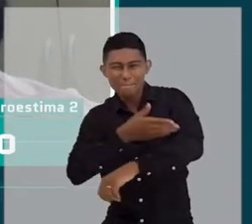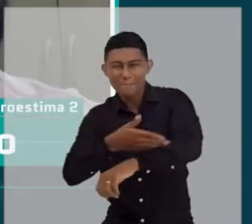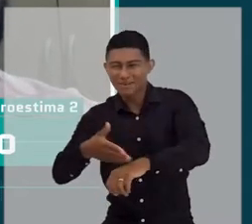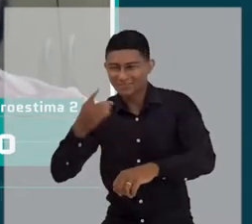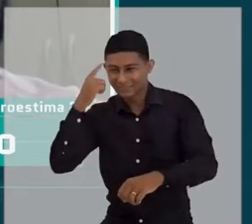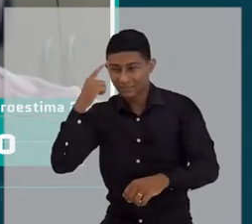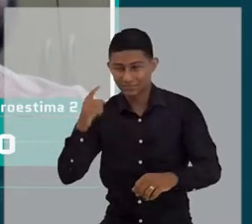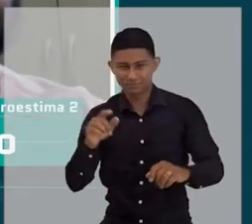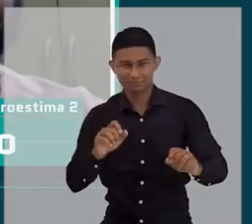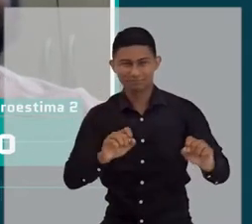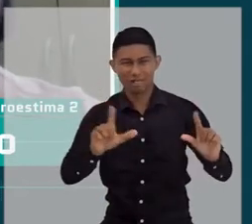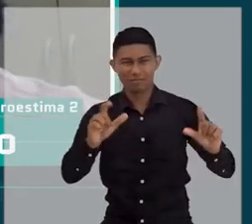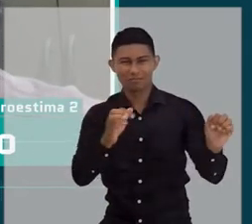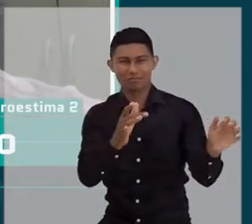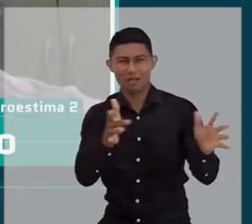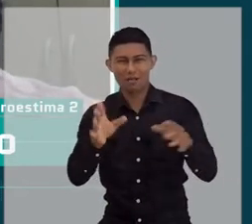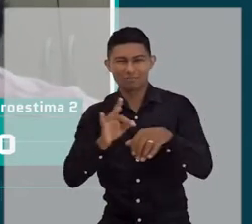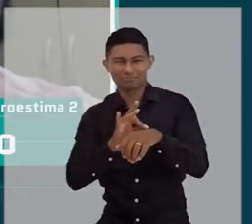e branco.